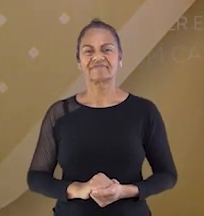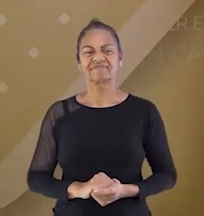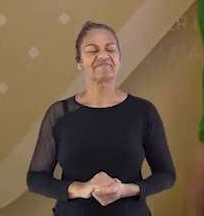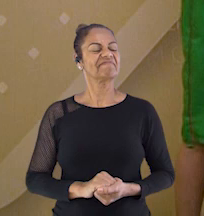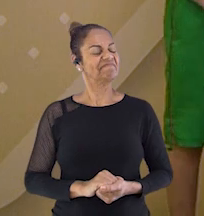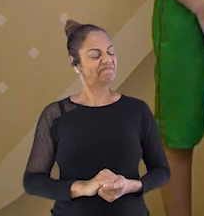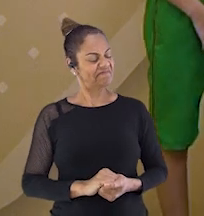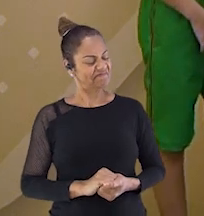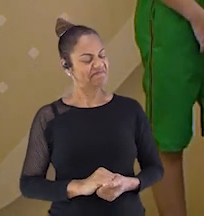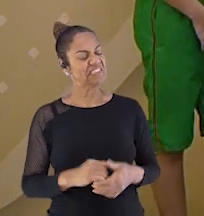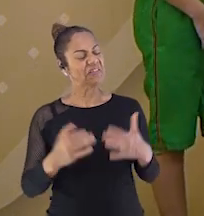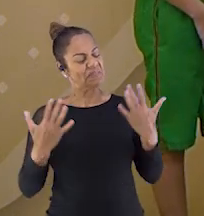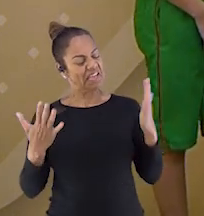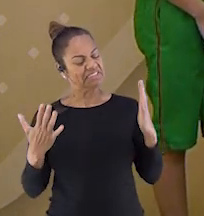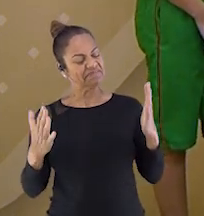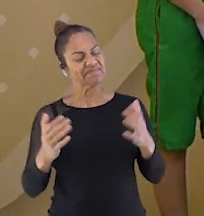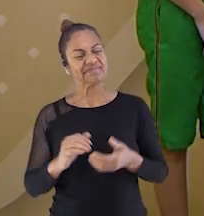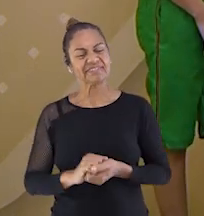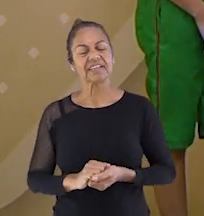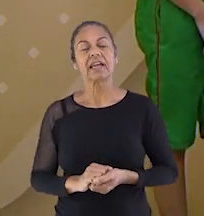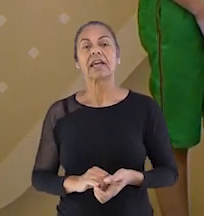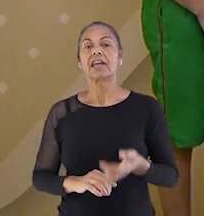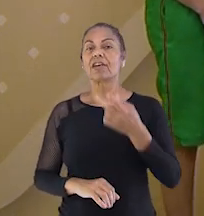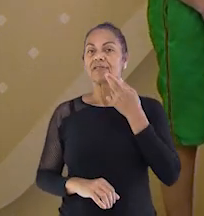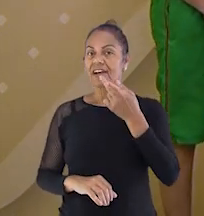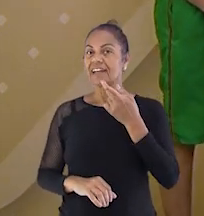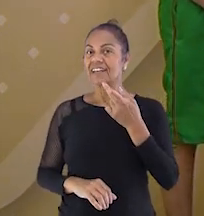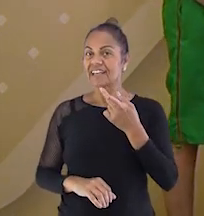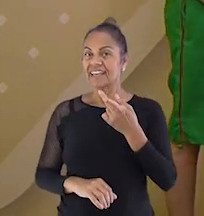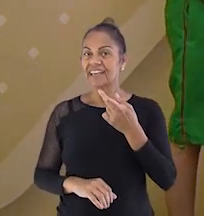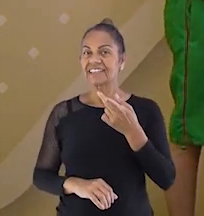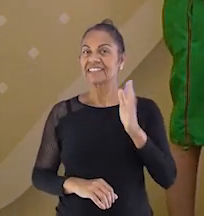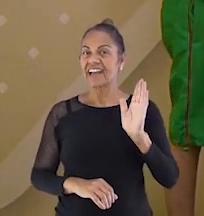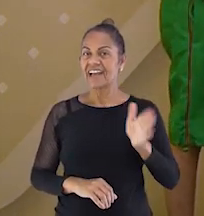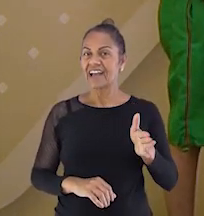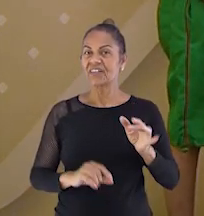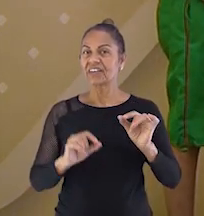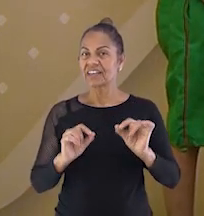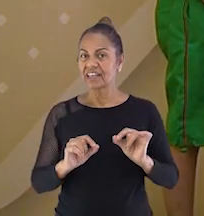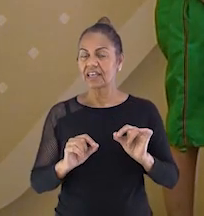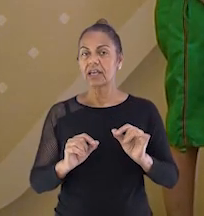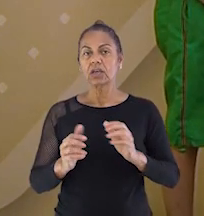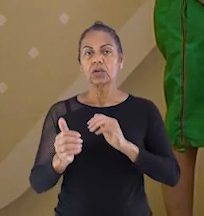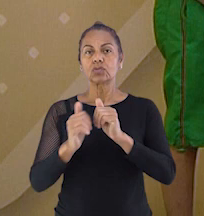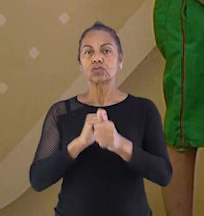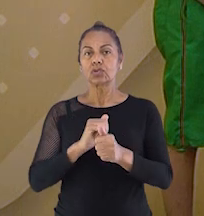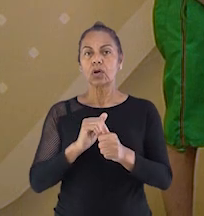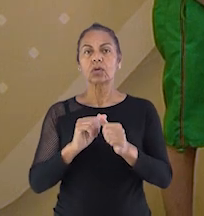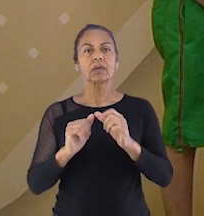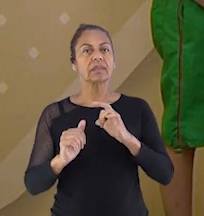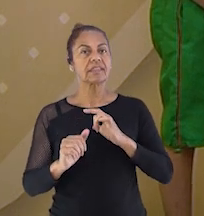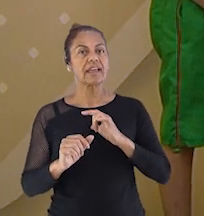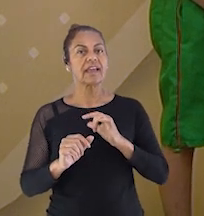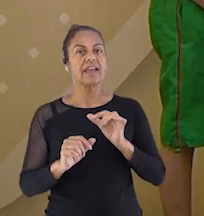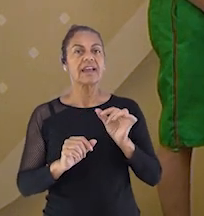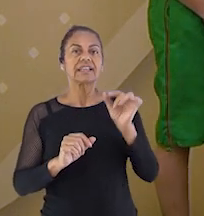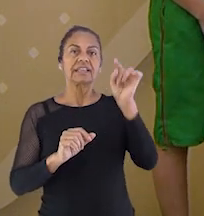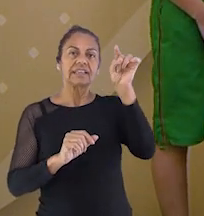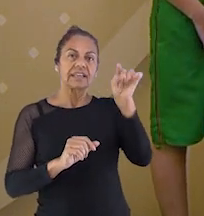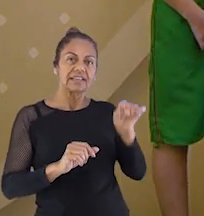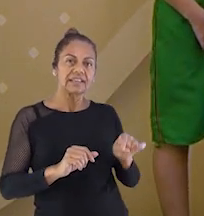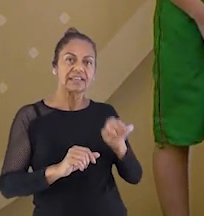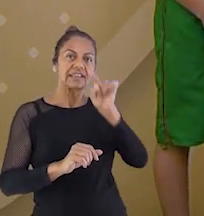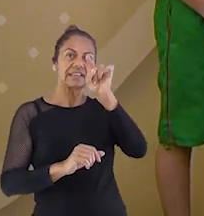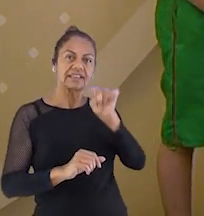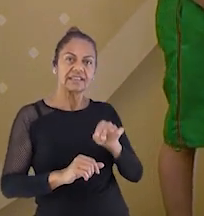Muito bem, Débora. Como eu falei, o jogo da velha é traçado por linhas na horizontal e na vertical.